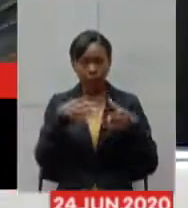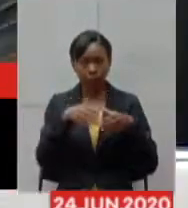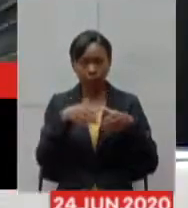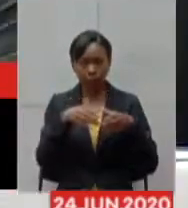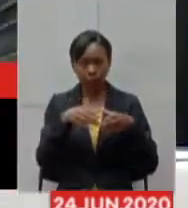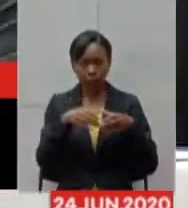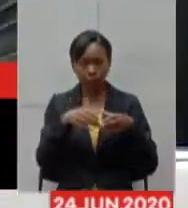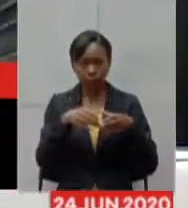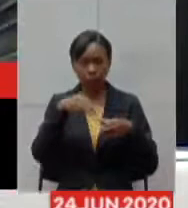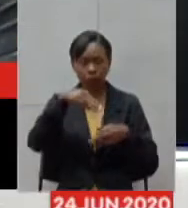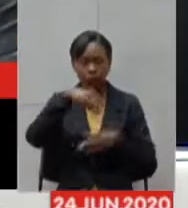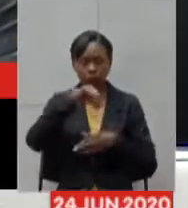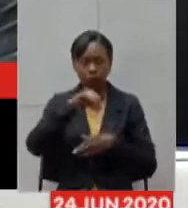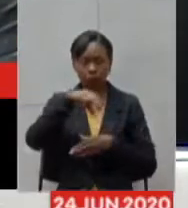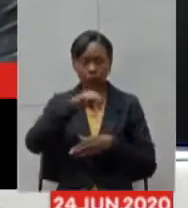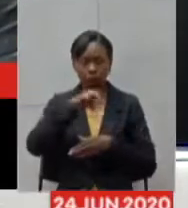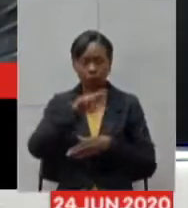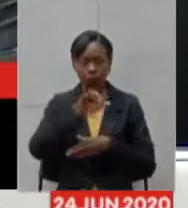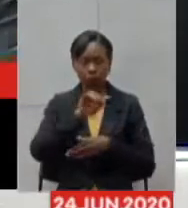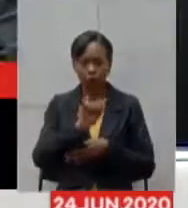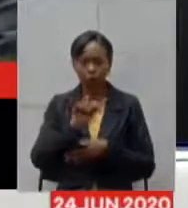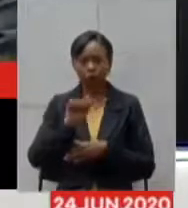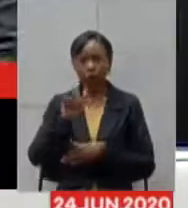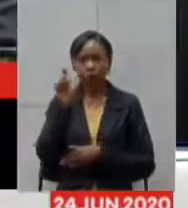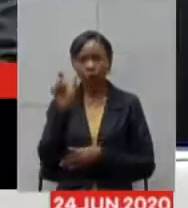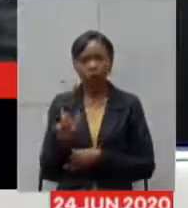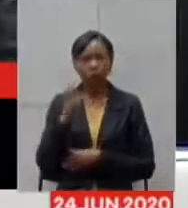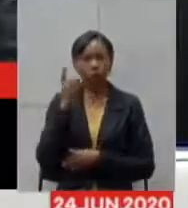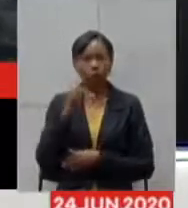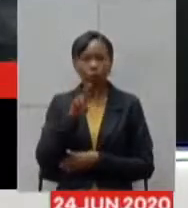deputado Luiz de Gomes pelo prazo de cinco minutos